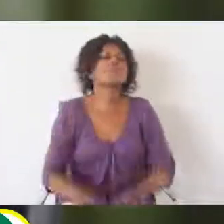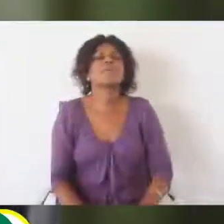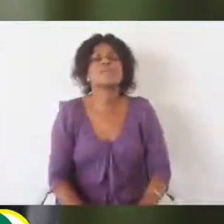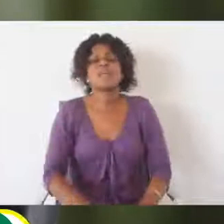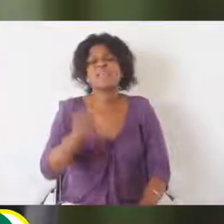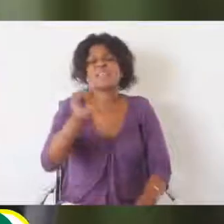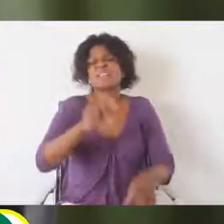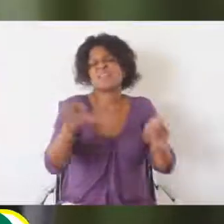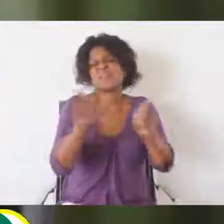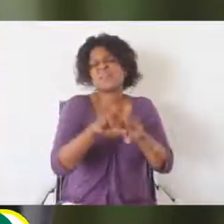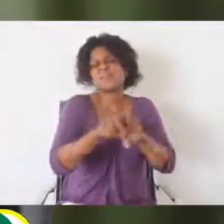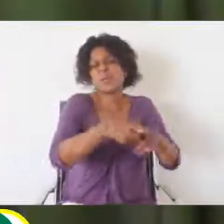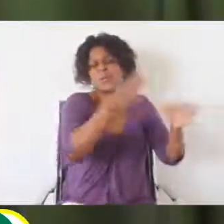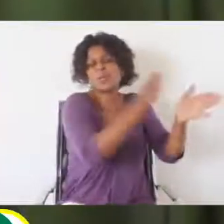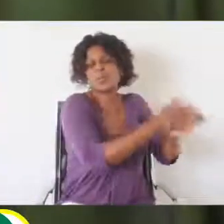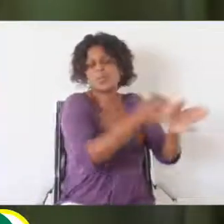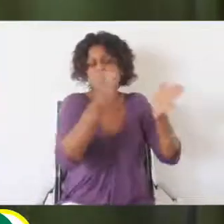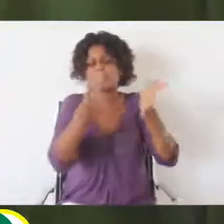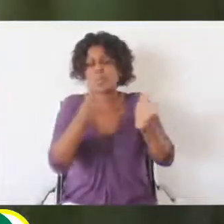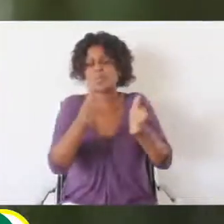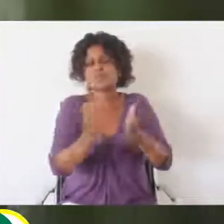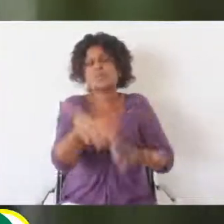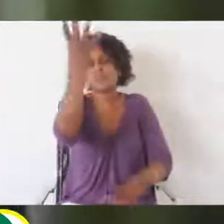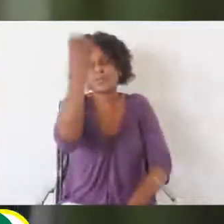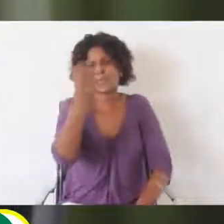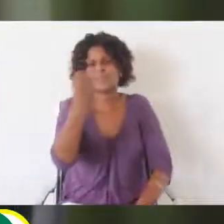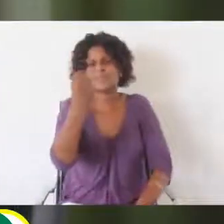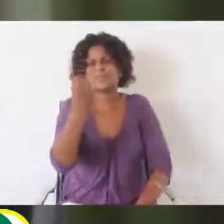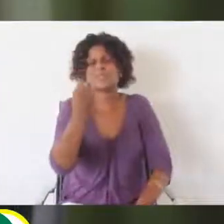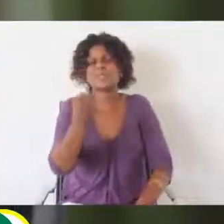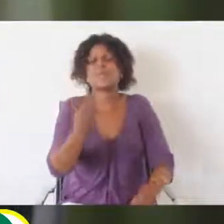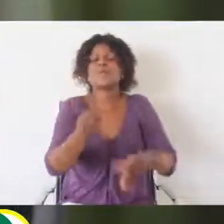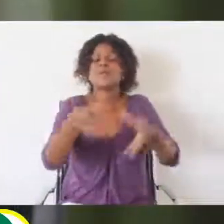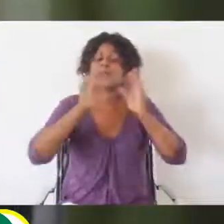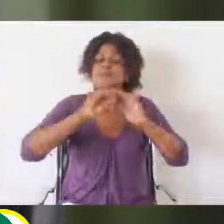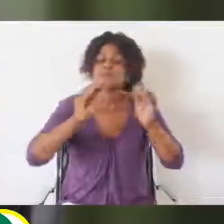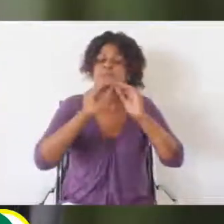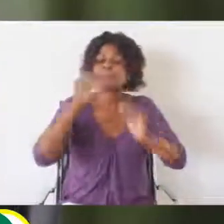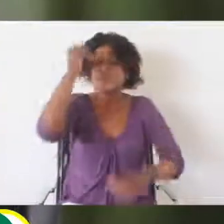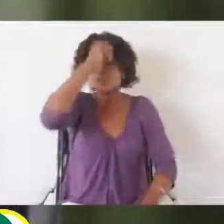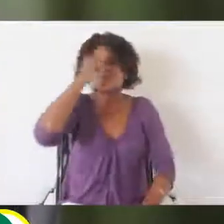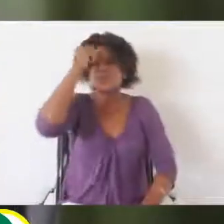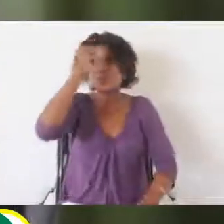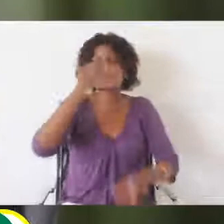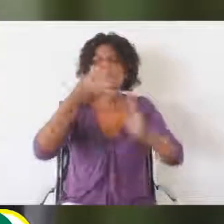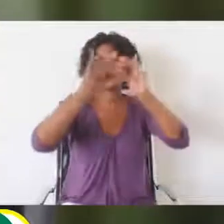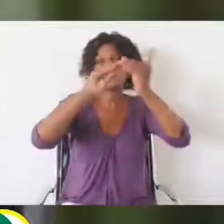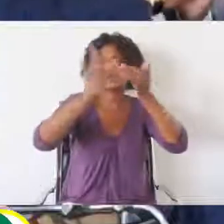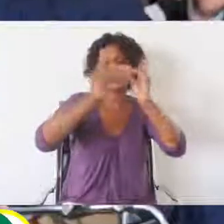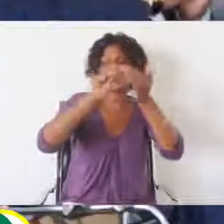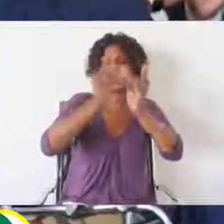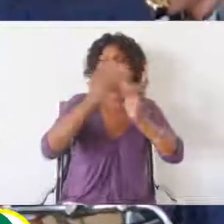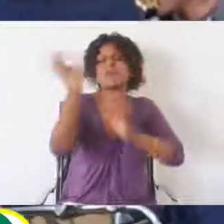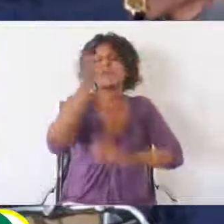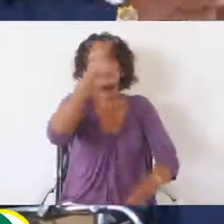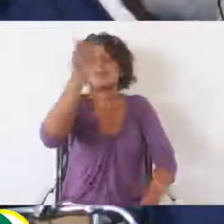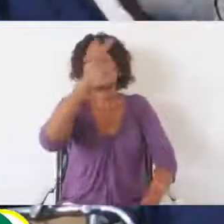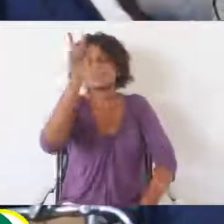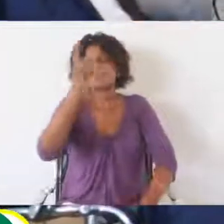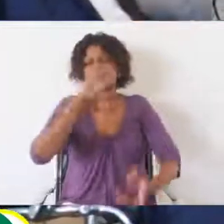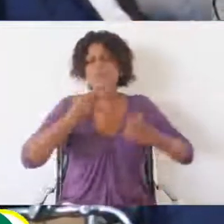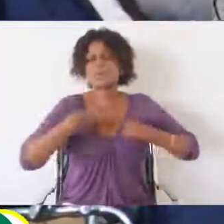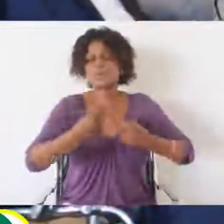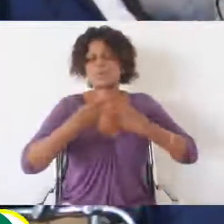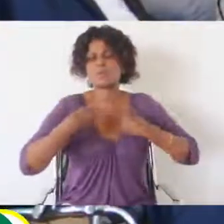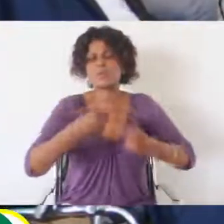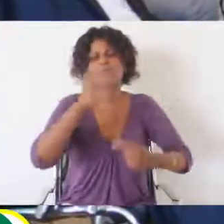Corso Bilema rumo ao desenvolvimento sustentável, educação aberta e à distância antes e pós-Covid